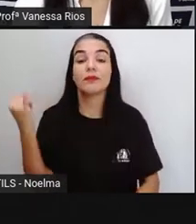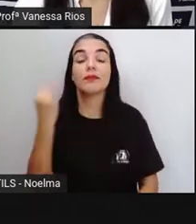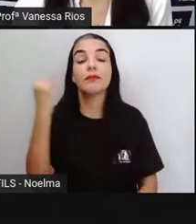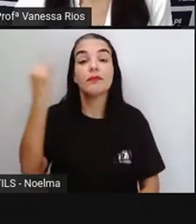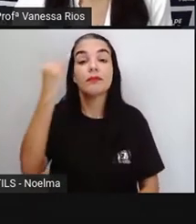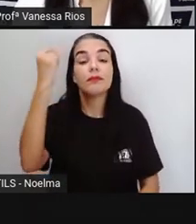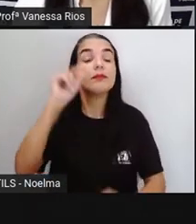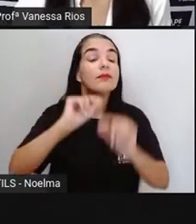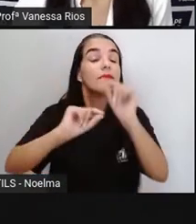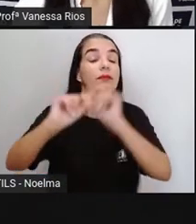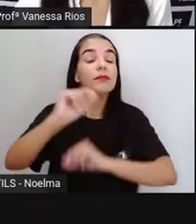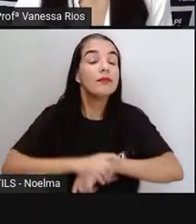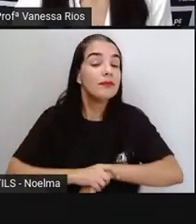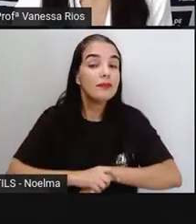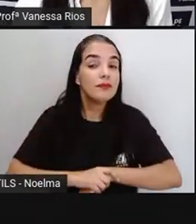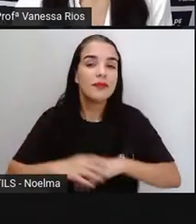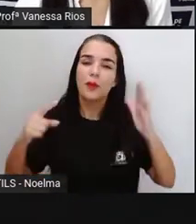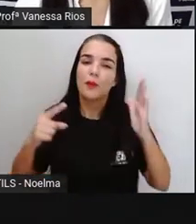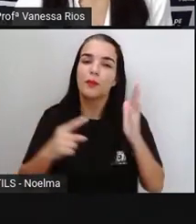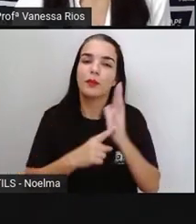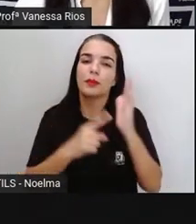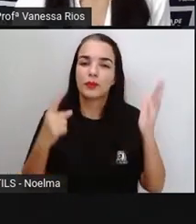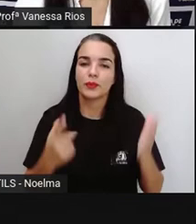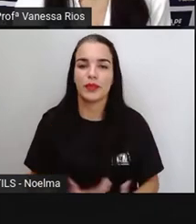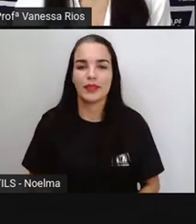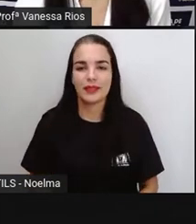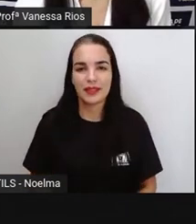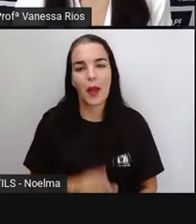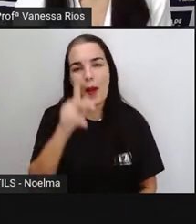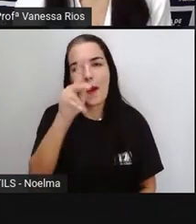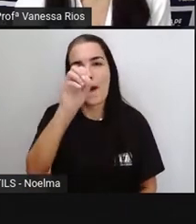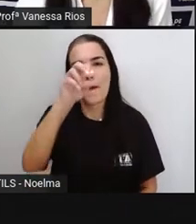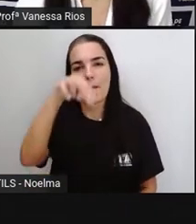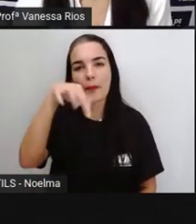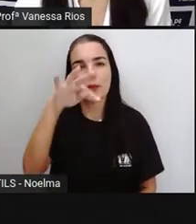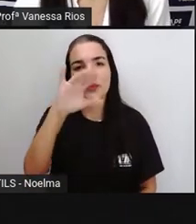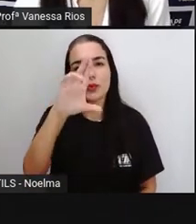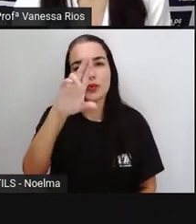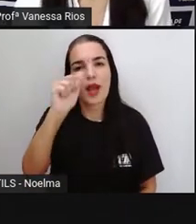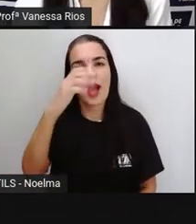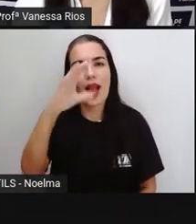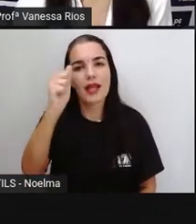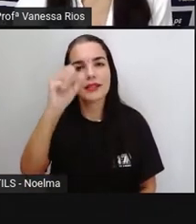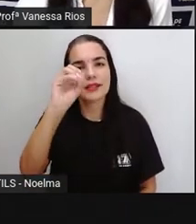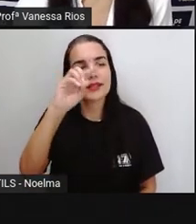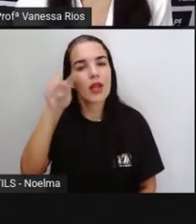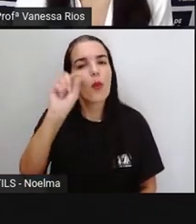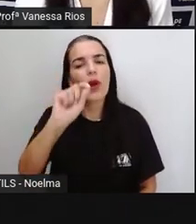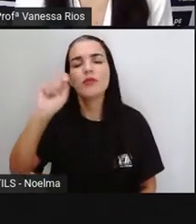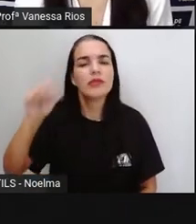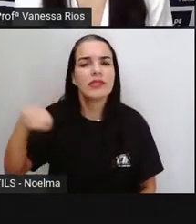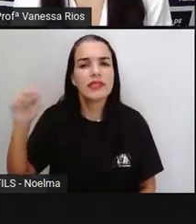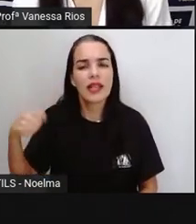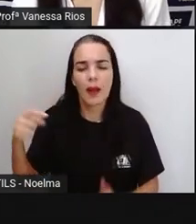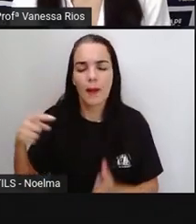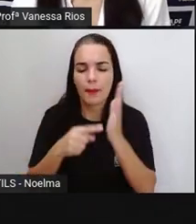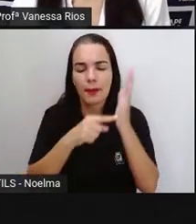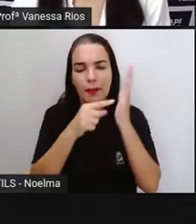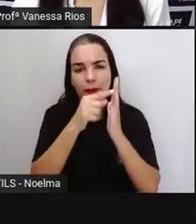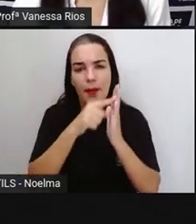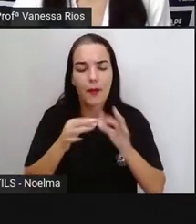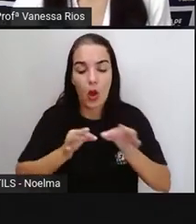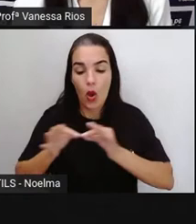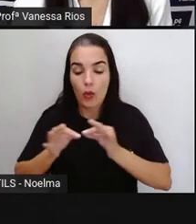pontuação. E a gente já percebeu quantos os sinais de pontuações são importantes para orientar a